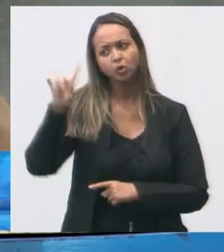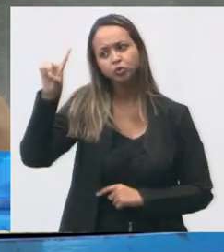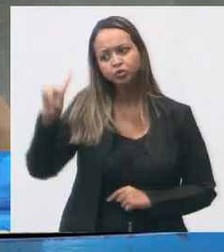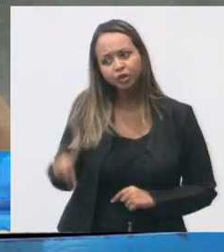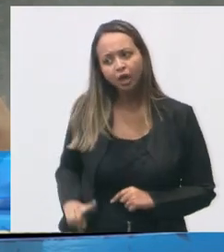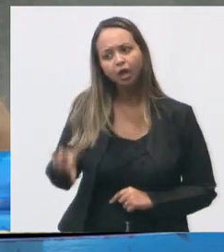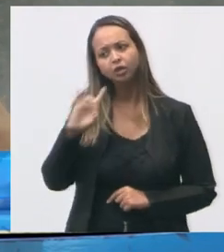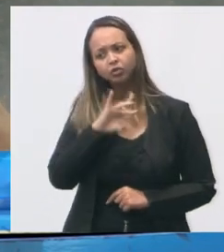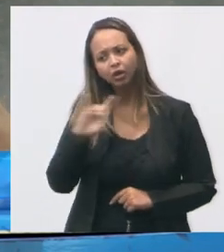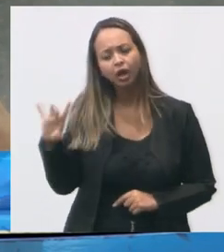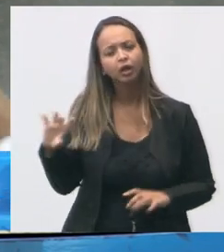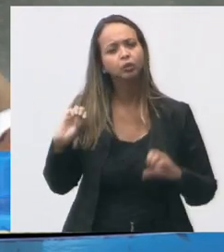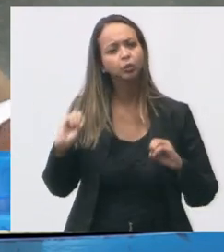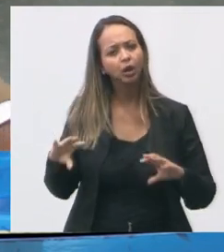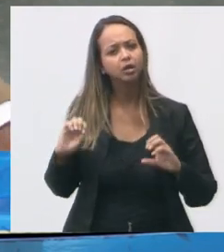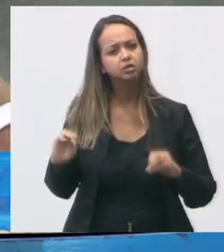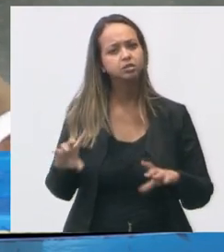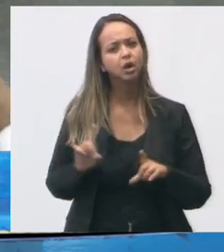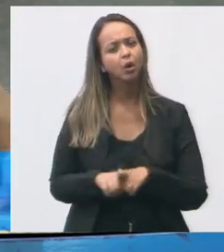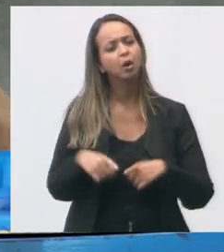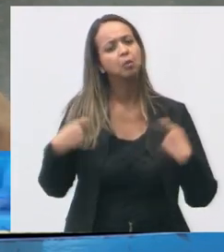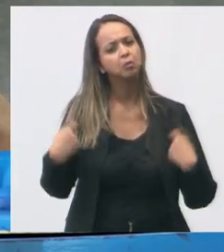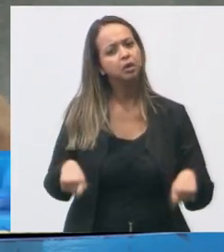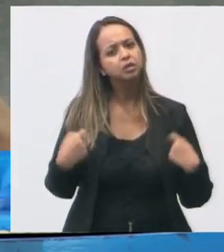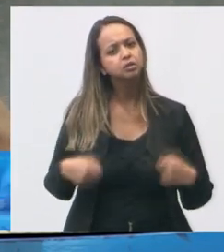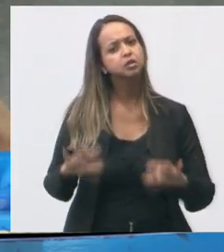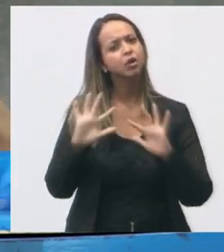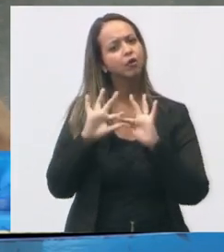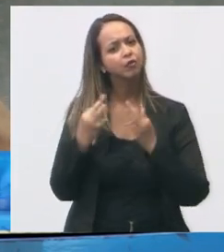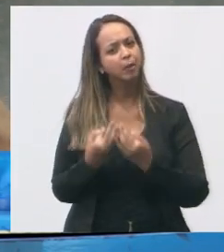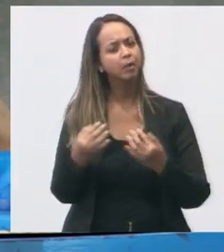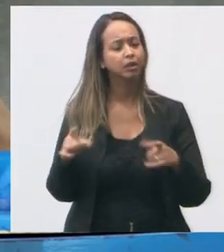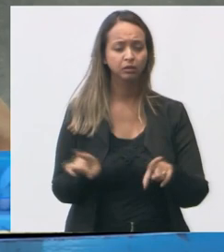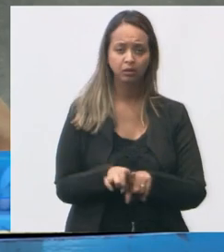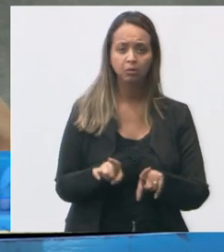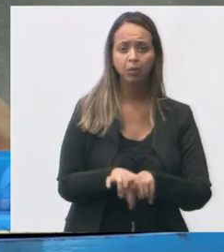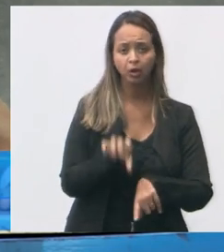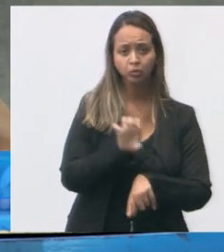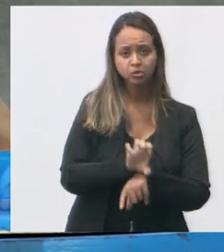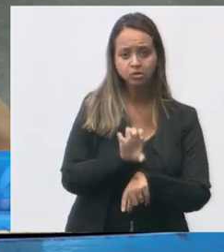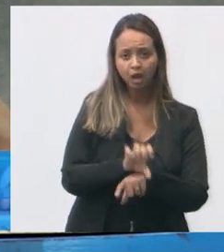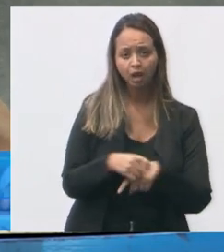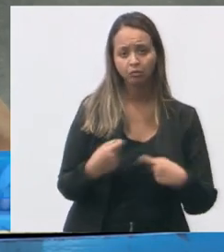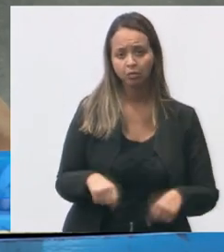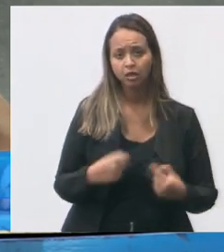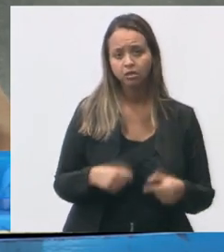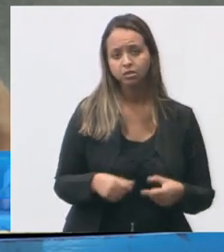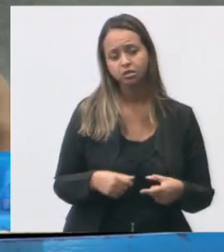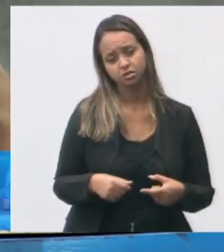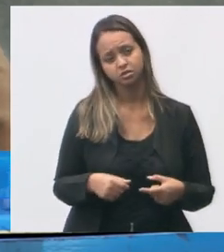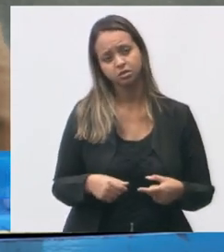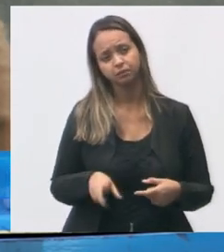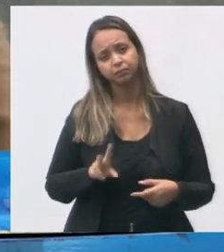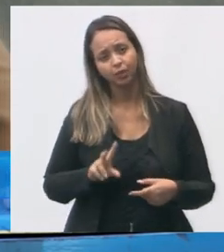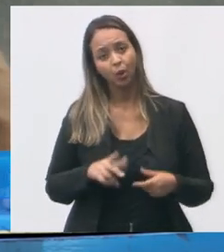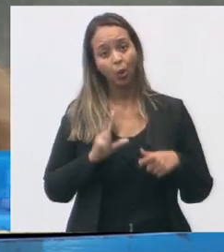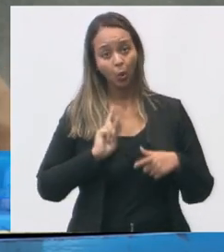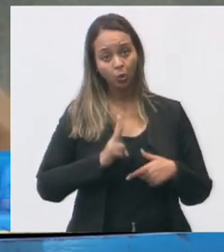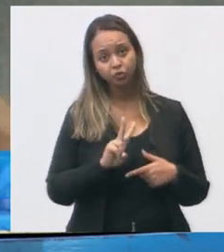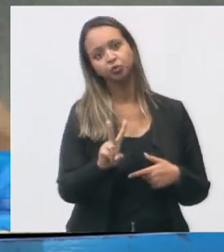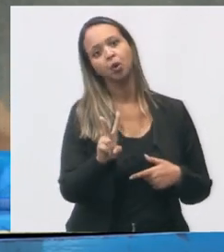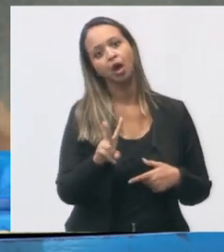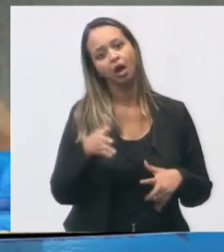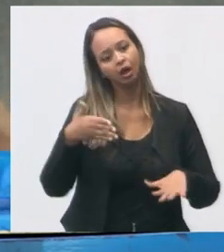à educação, que é dever do Estado e da família. Eles devem garantir a permanência e o acesso. Por quê?